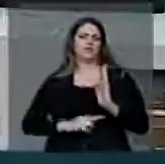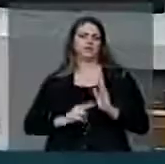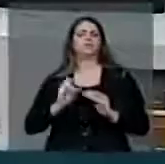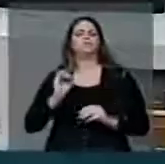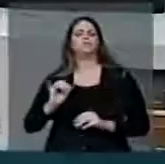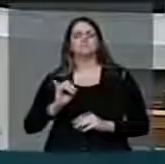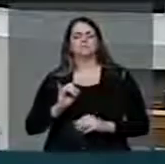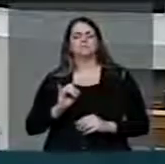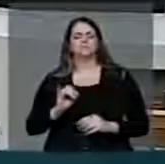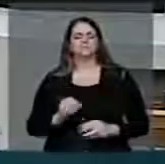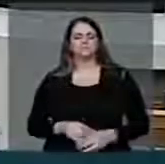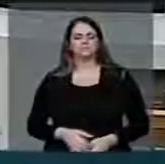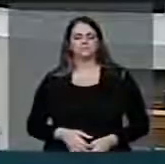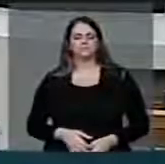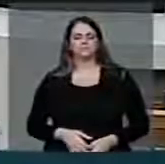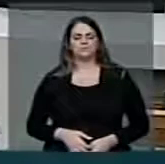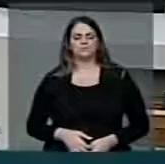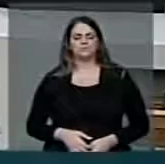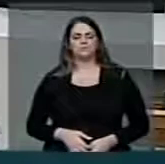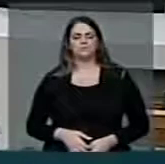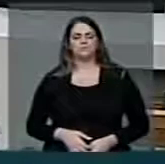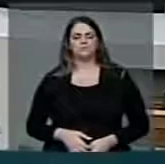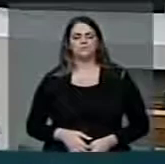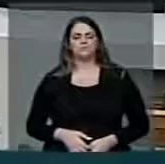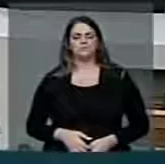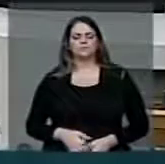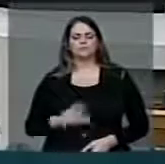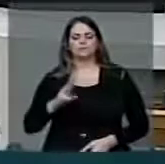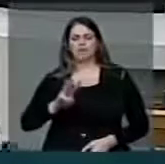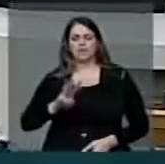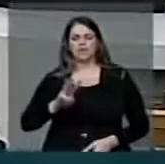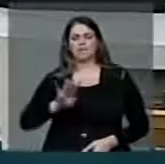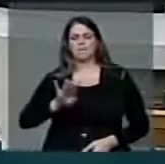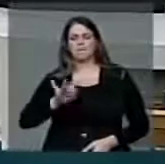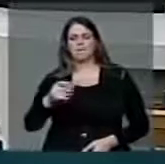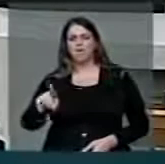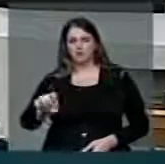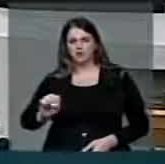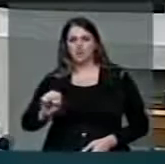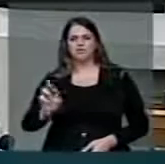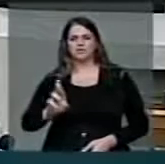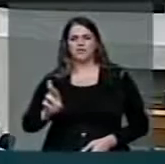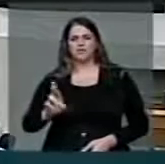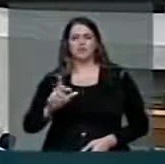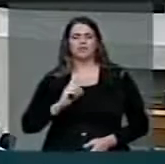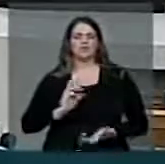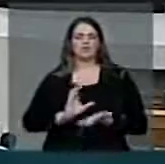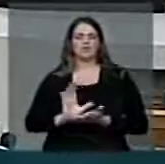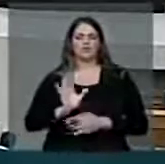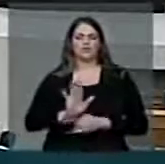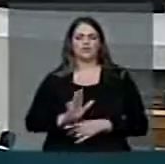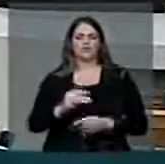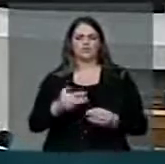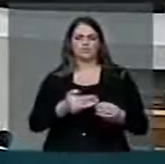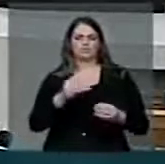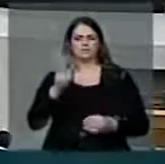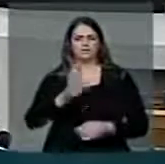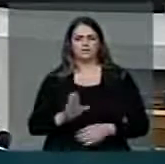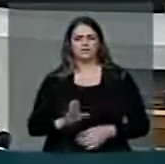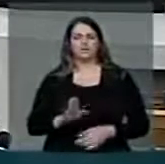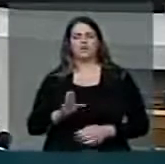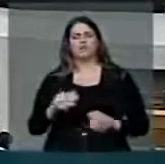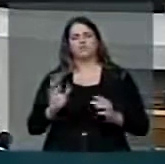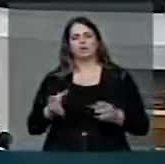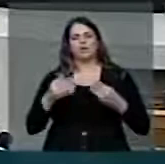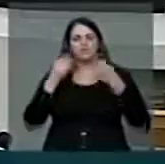municípios emergencialmente 3 bilhões. Recebi de manhã, de tarde já apresentei o relatório e a comissão,